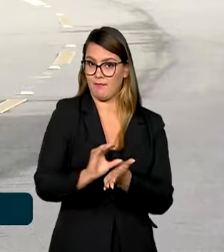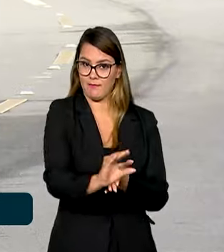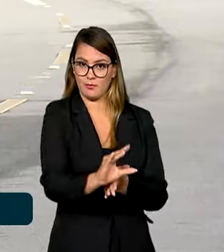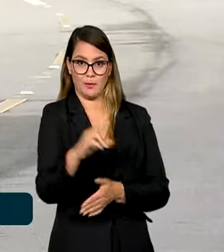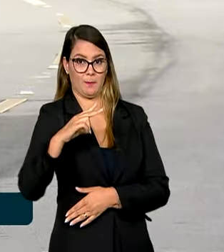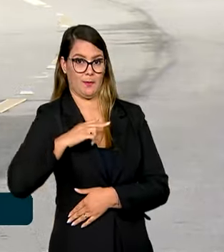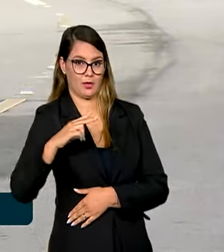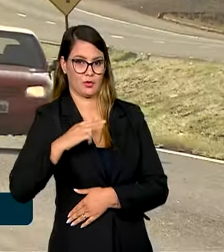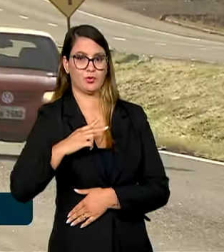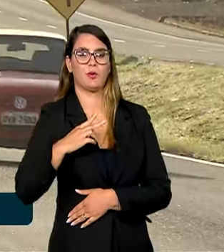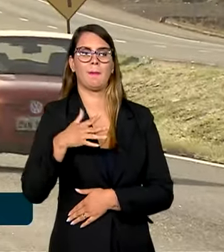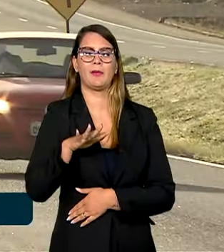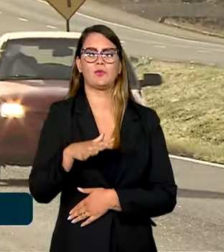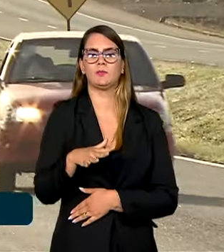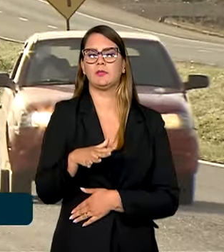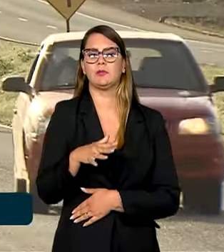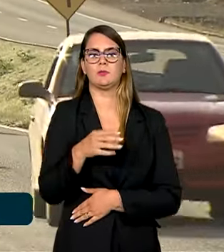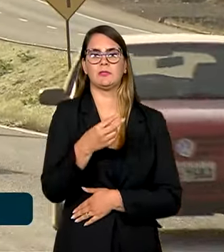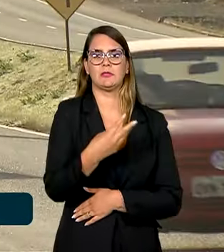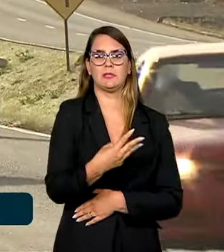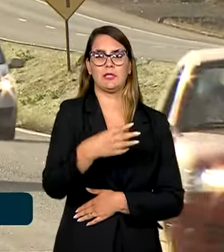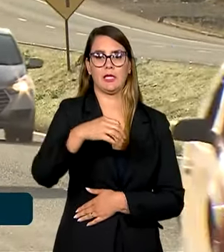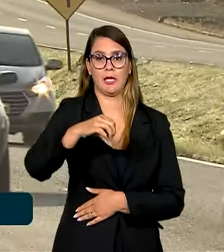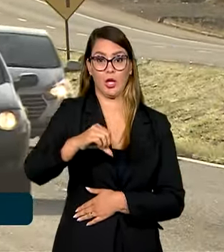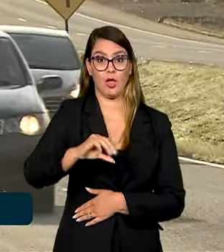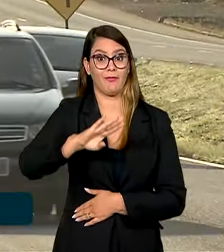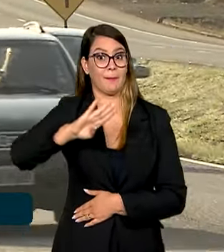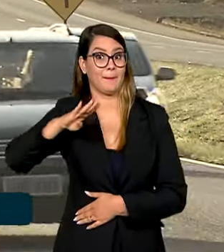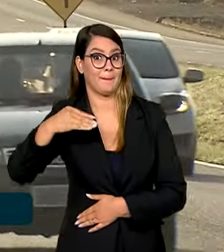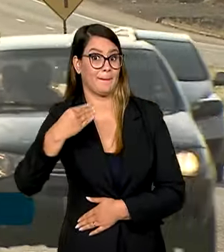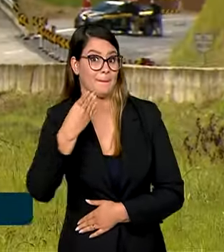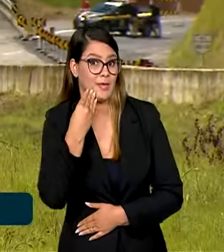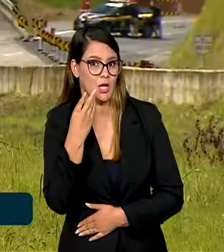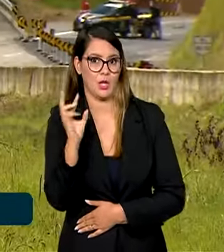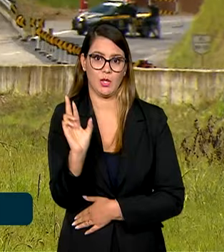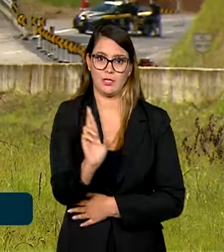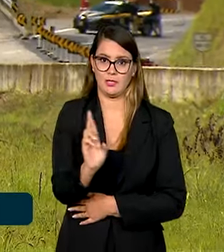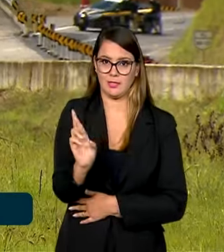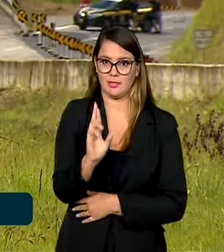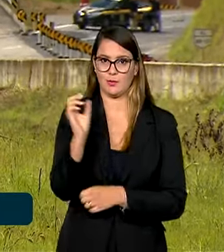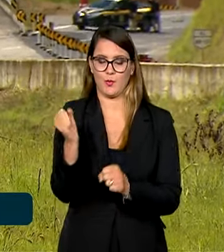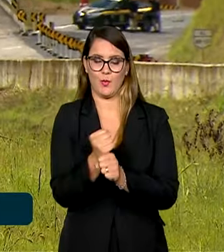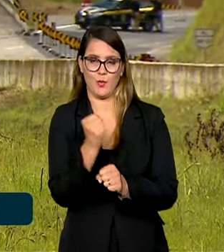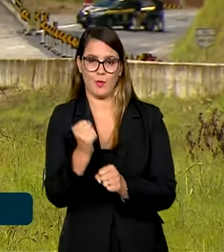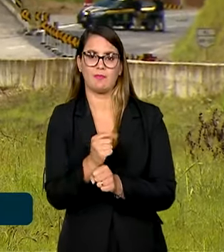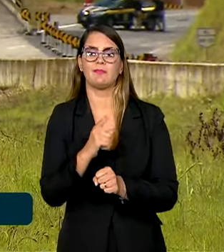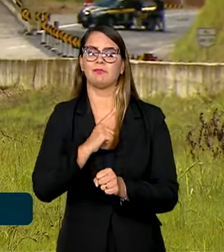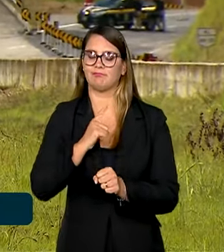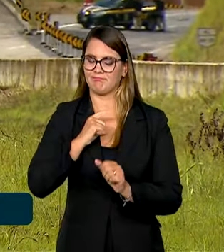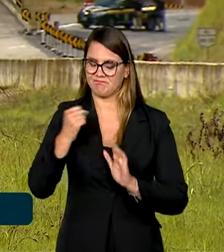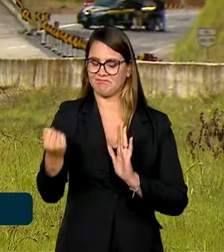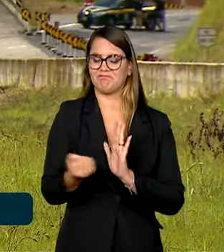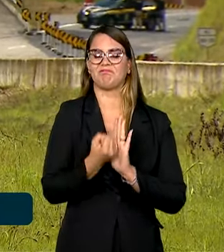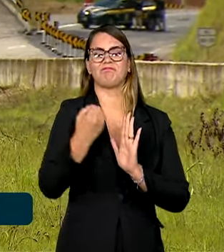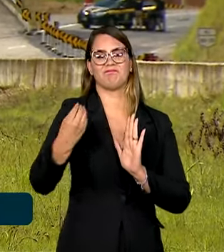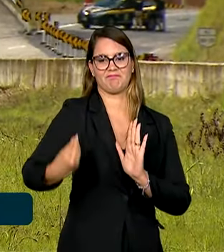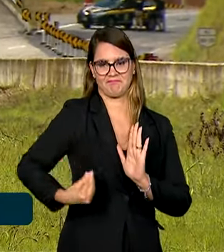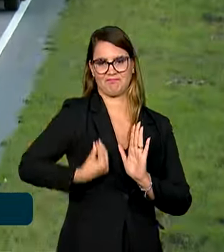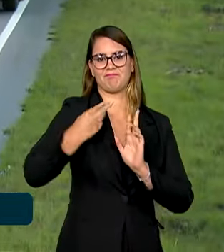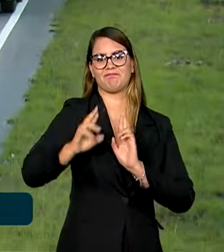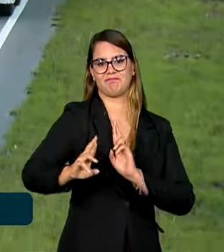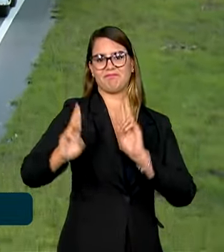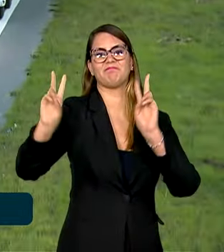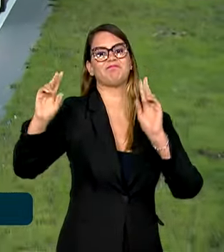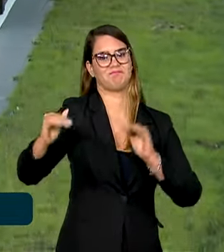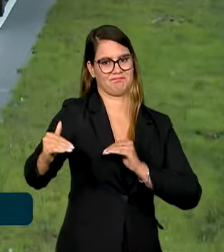privados da ordem de 39 bilhões de reais. E as obras têm feito a diferença na vida das